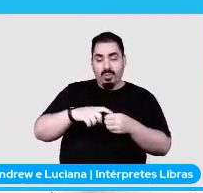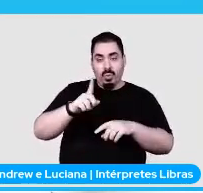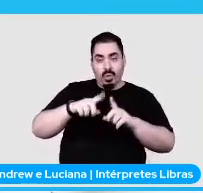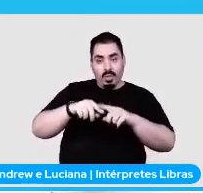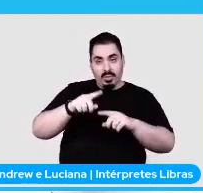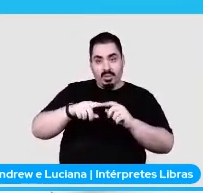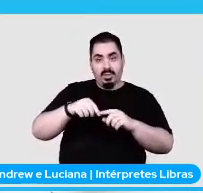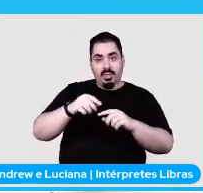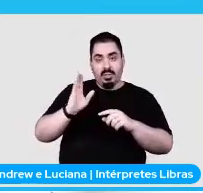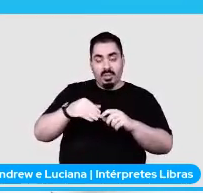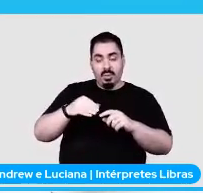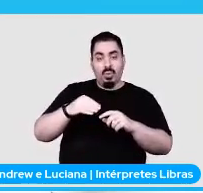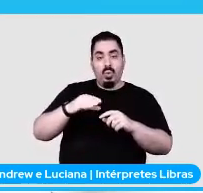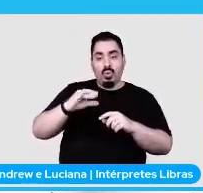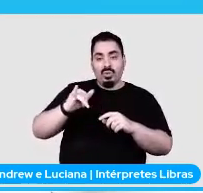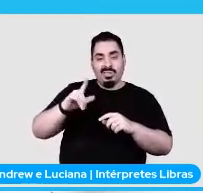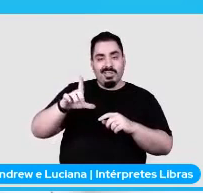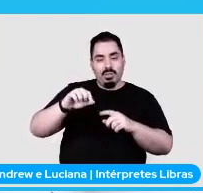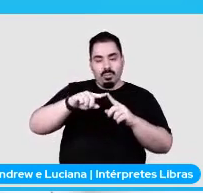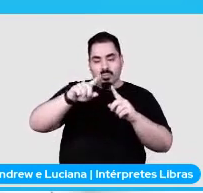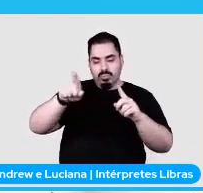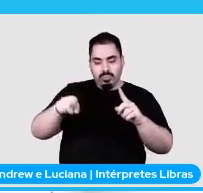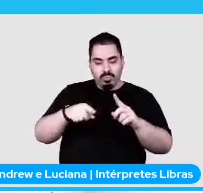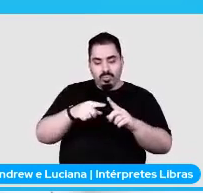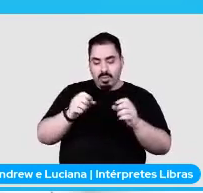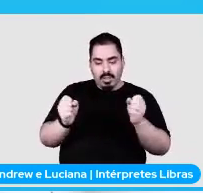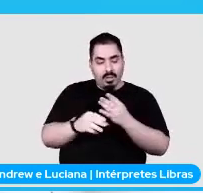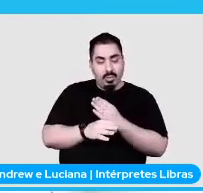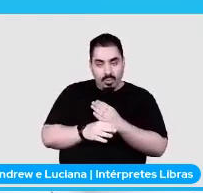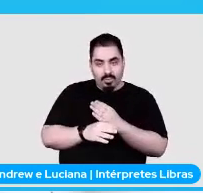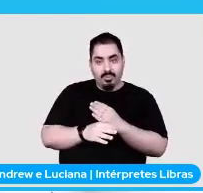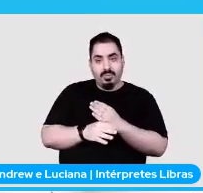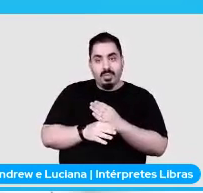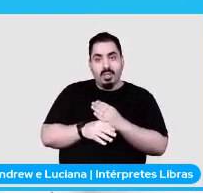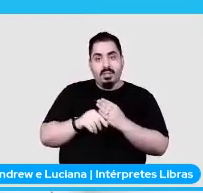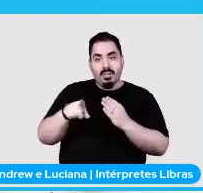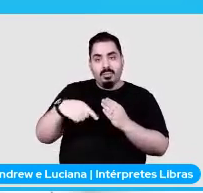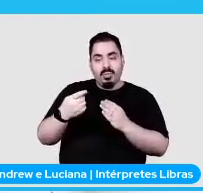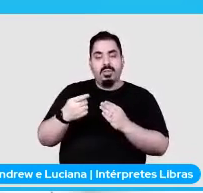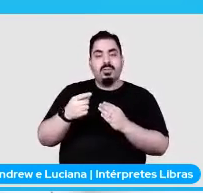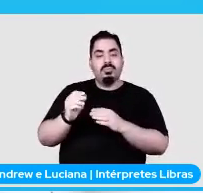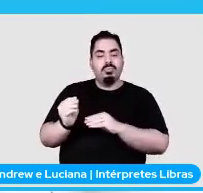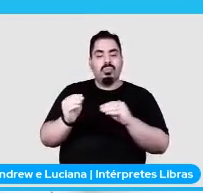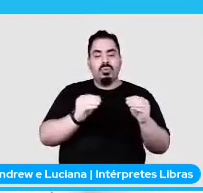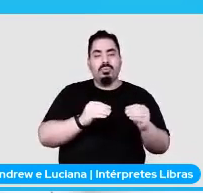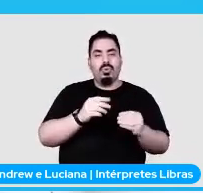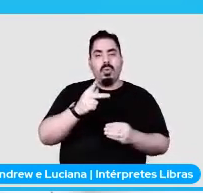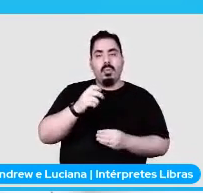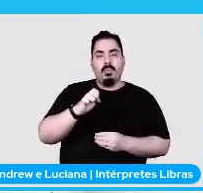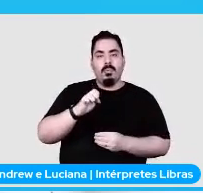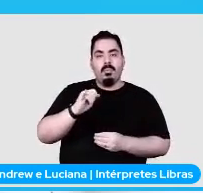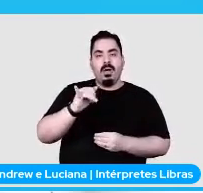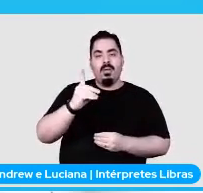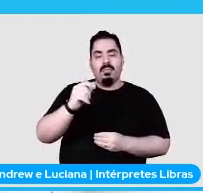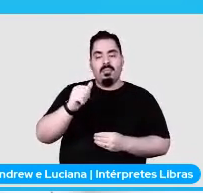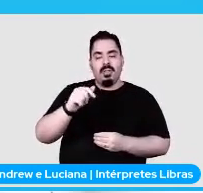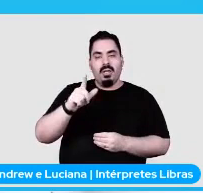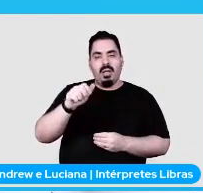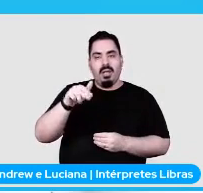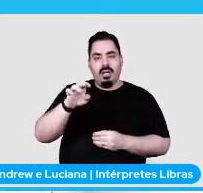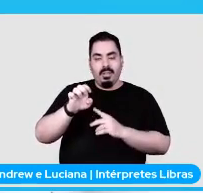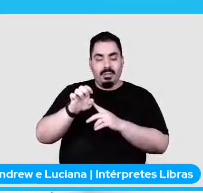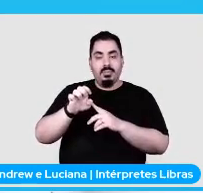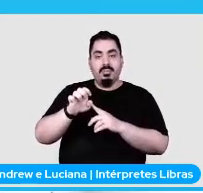interação já acabou. Então esses itens são passados para o item pipeline, que já faz processamento para pegar esse item e salvar num arquivo na Amazon